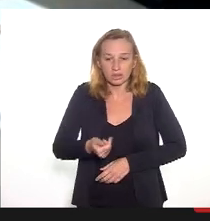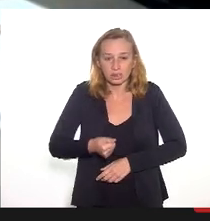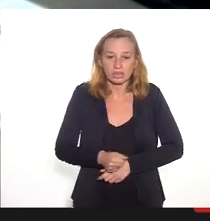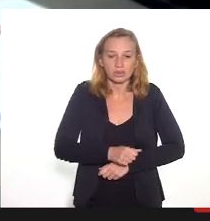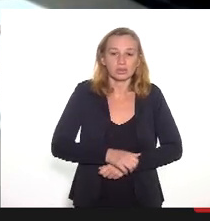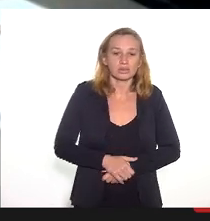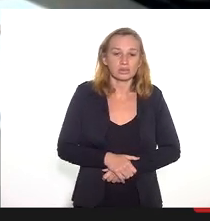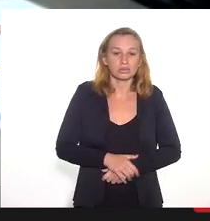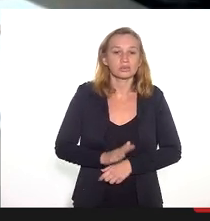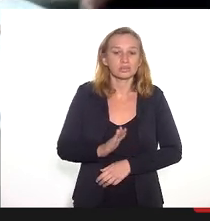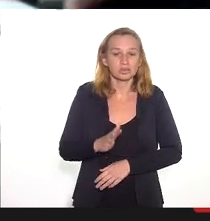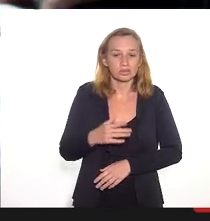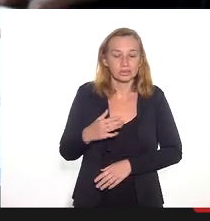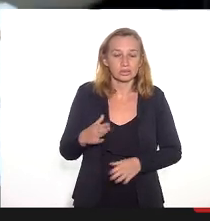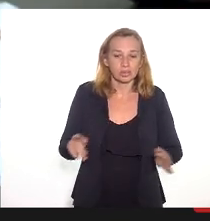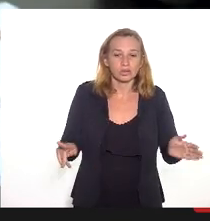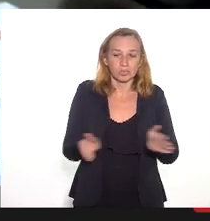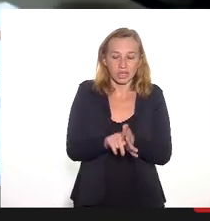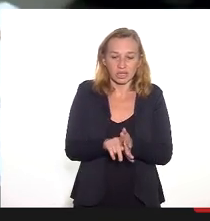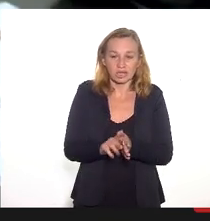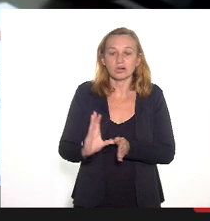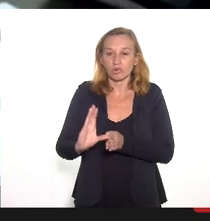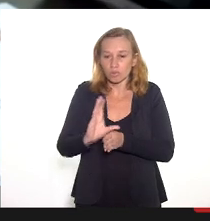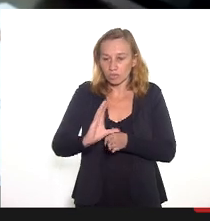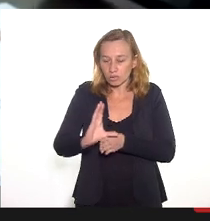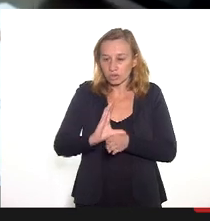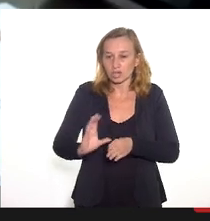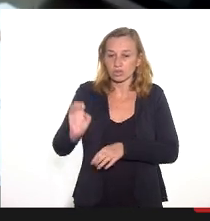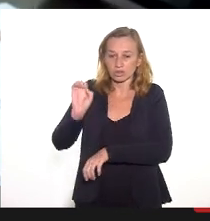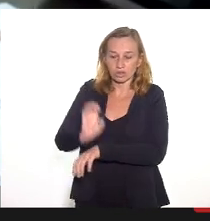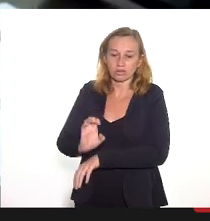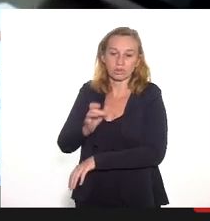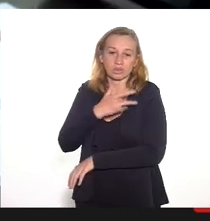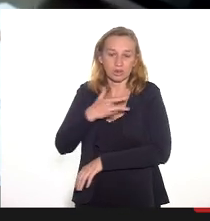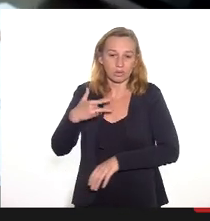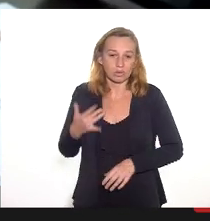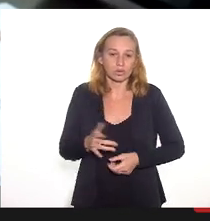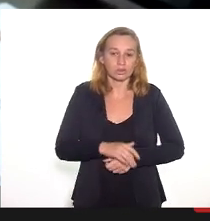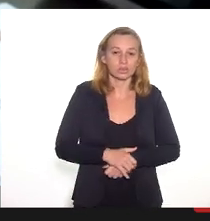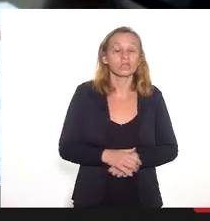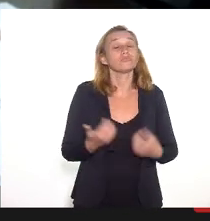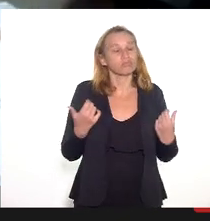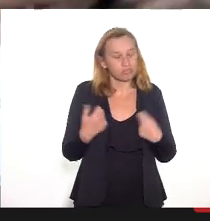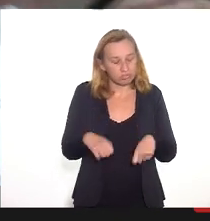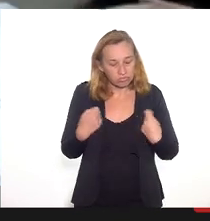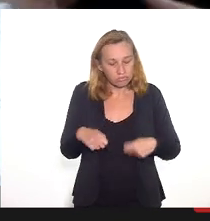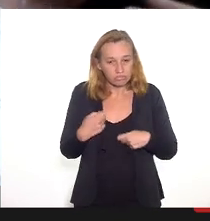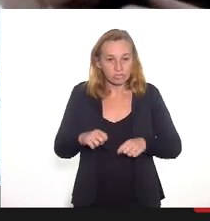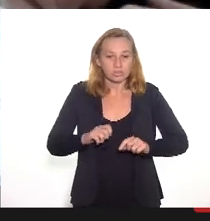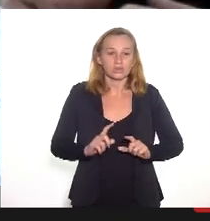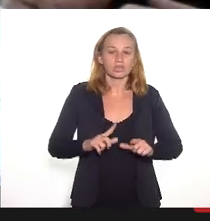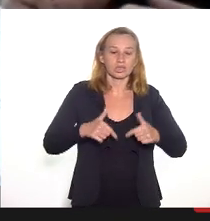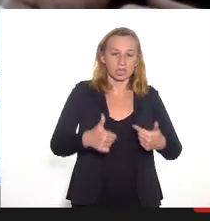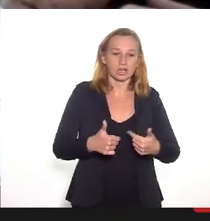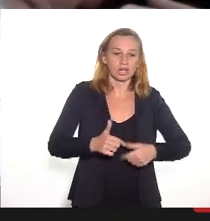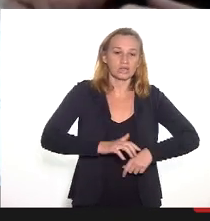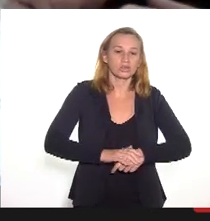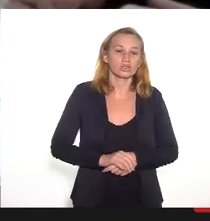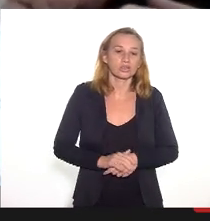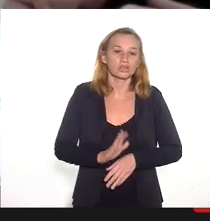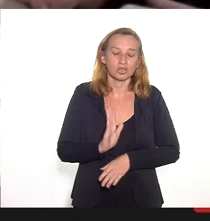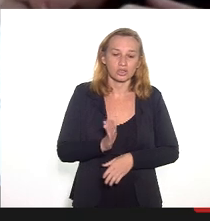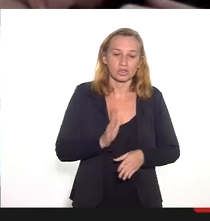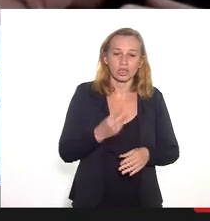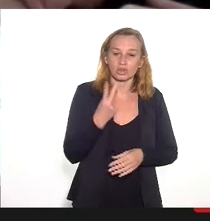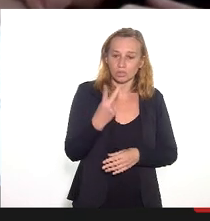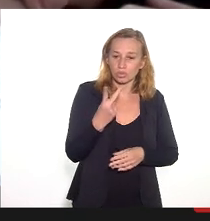entendendo que nós também fazemos parte do Conselho Estadual de Saúde, e que a gente precisa que ele funcione, já fizemos